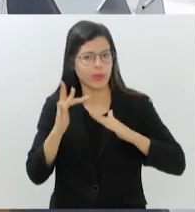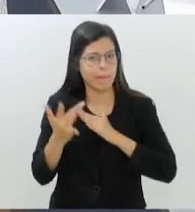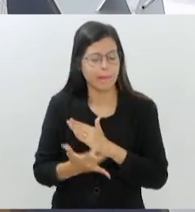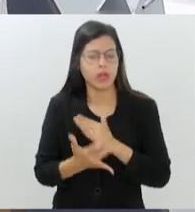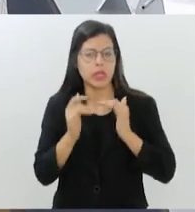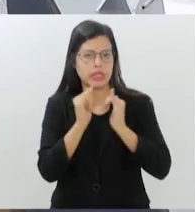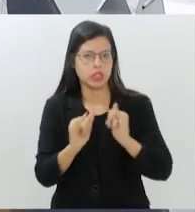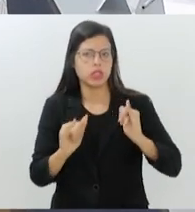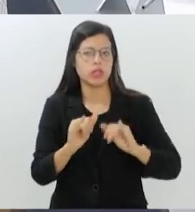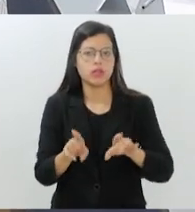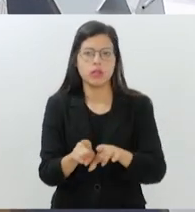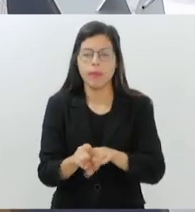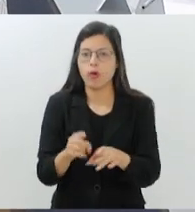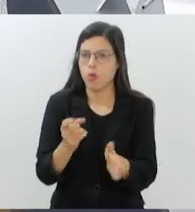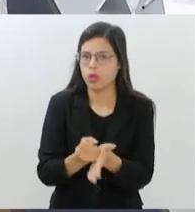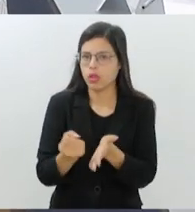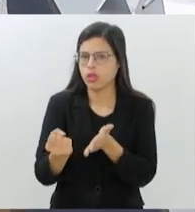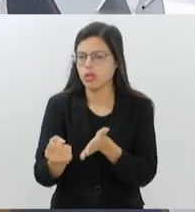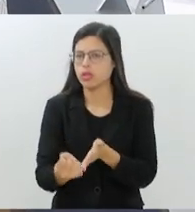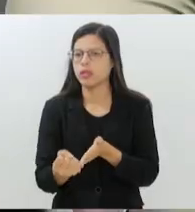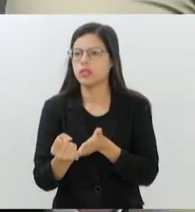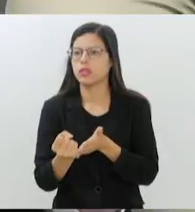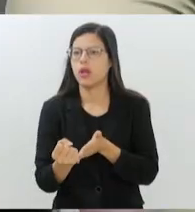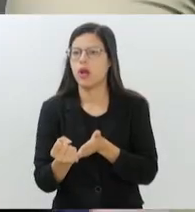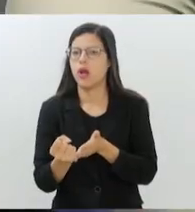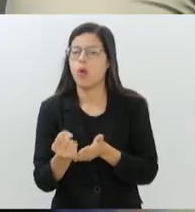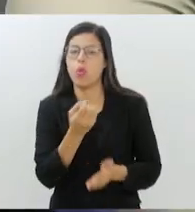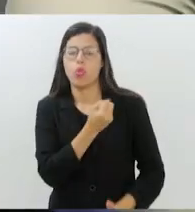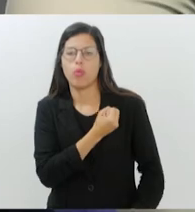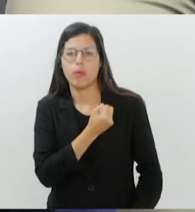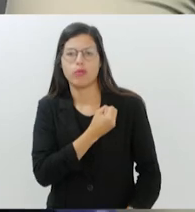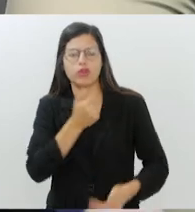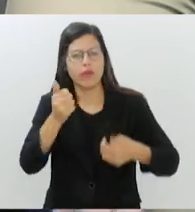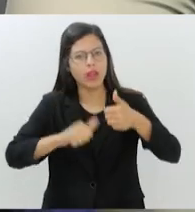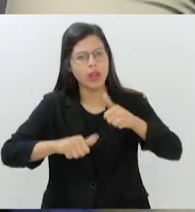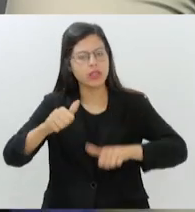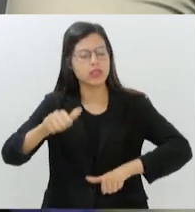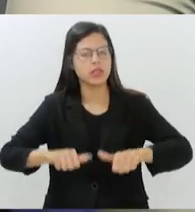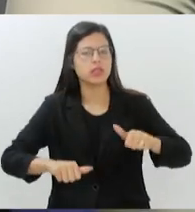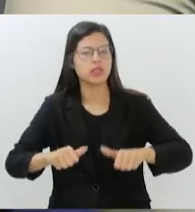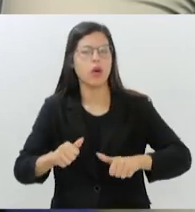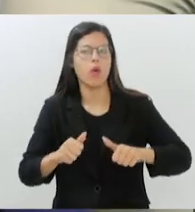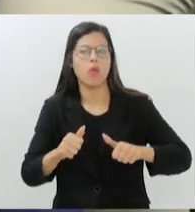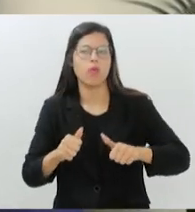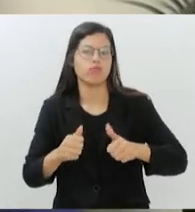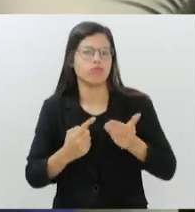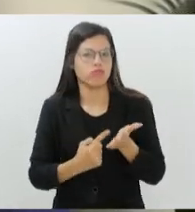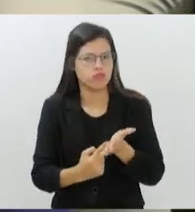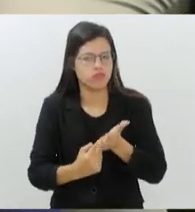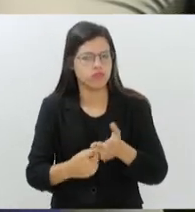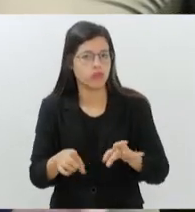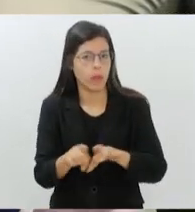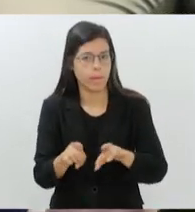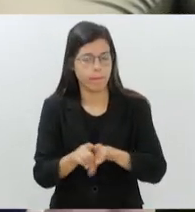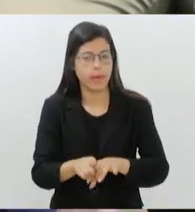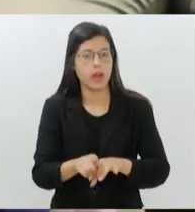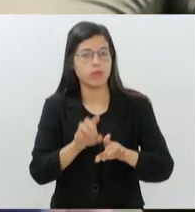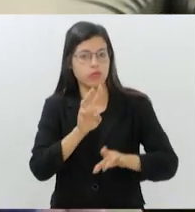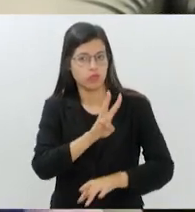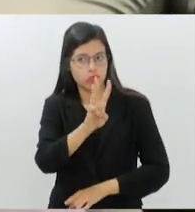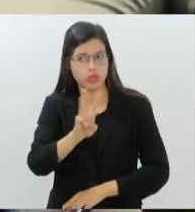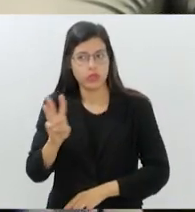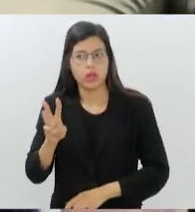contratação de publicidade, às notas de empenho, a todos os compromissos também. No site, nós colocamos as